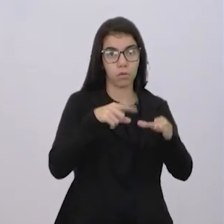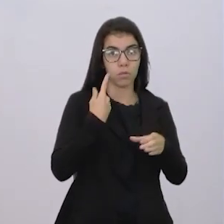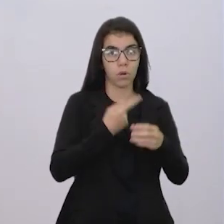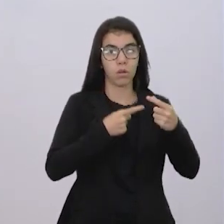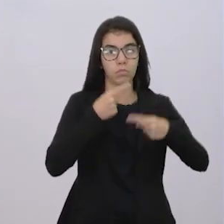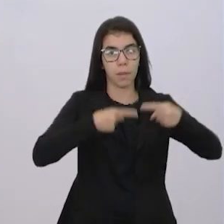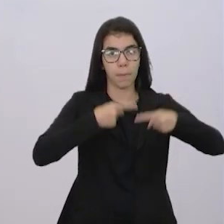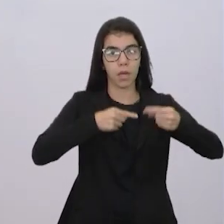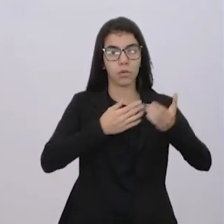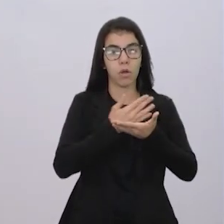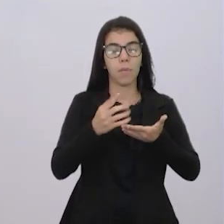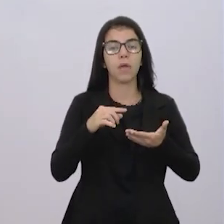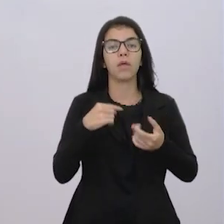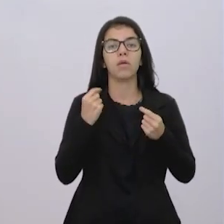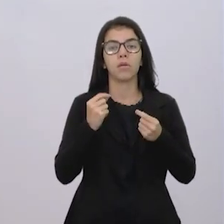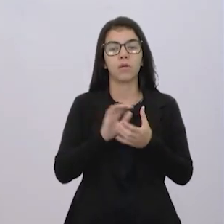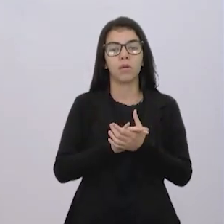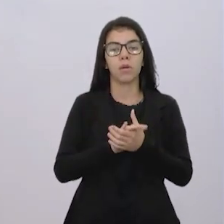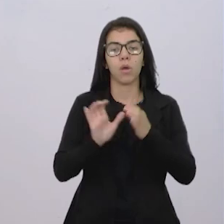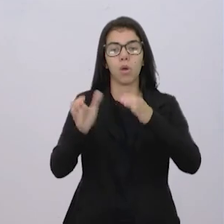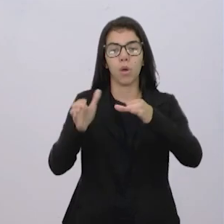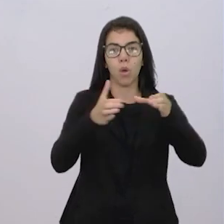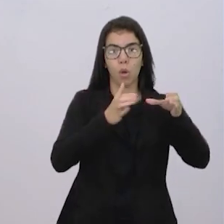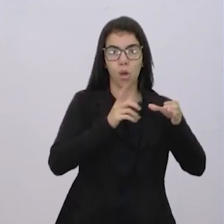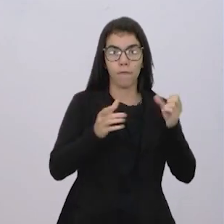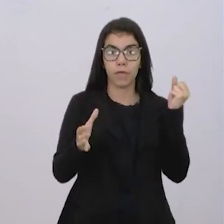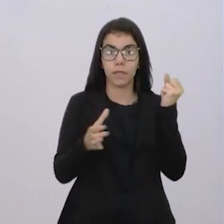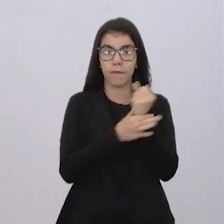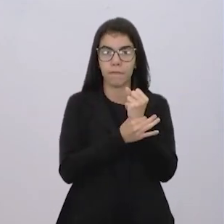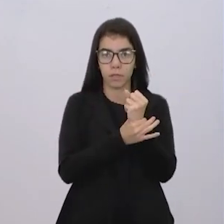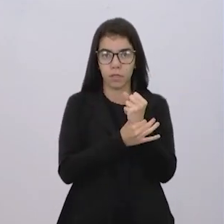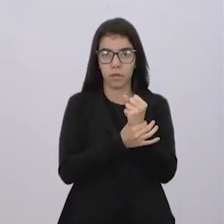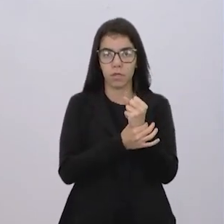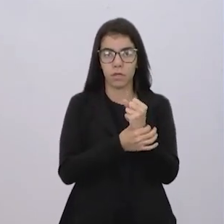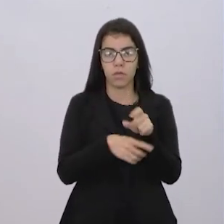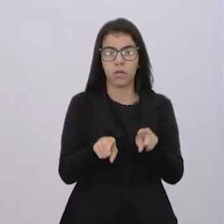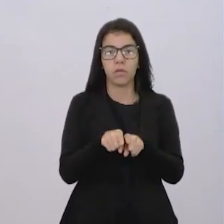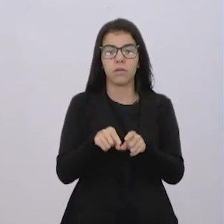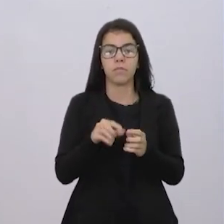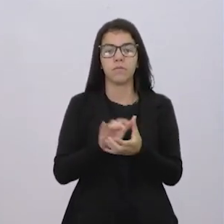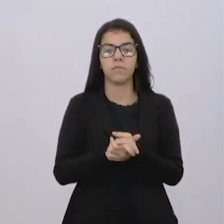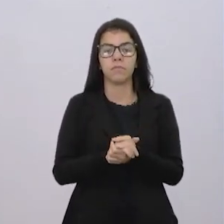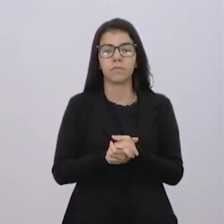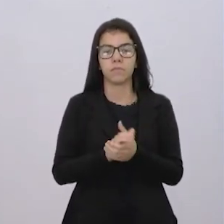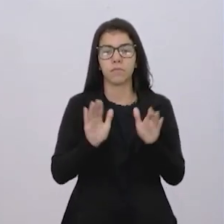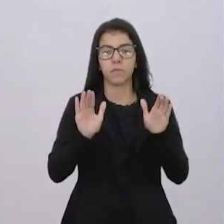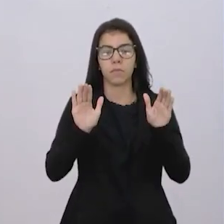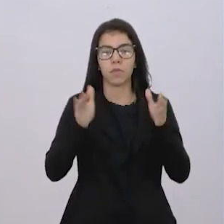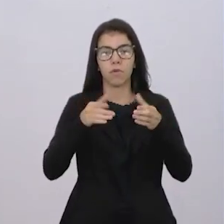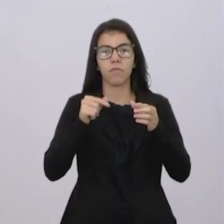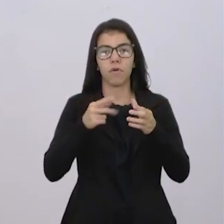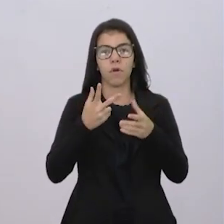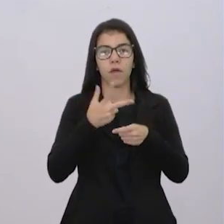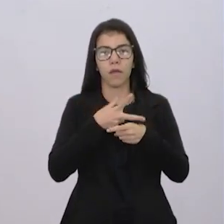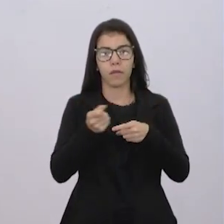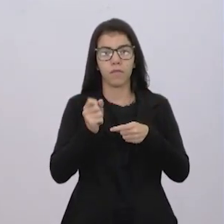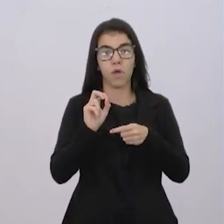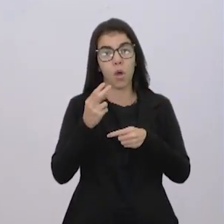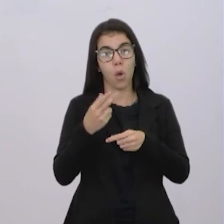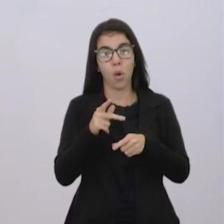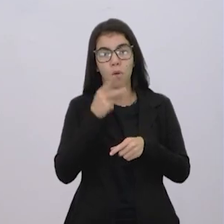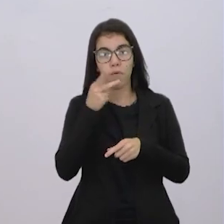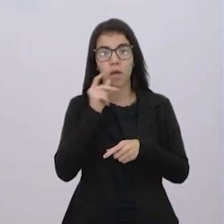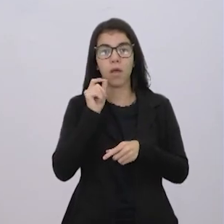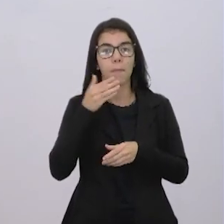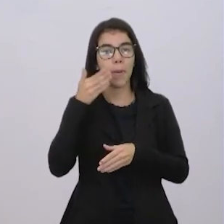faz um debate, onde ali cada um vai defender. E a questão, quem vence ou quem convence? Aquele que